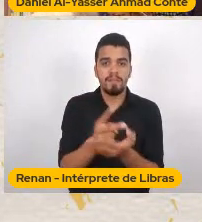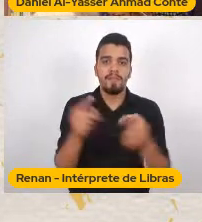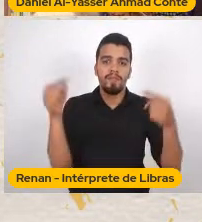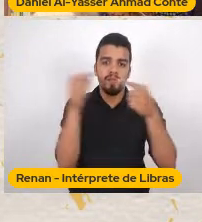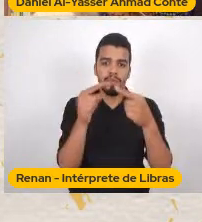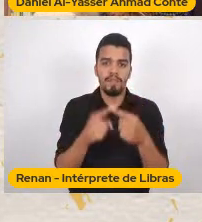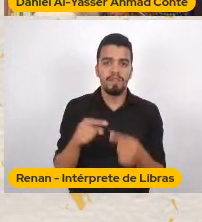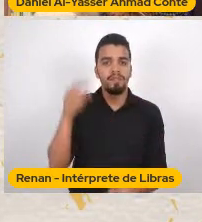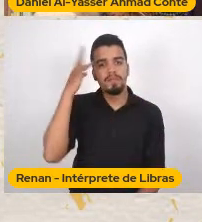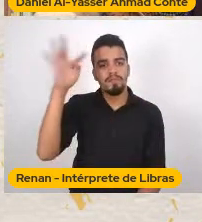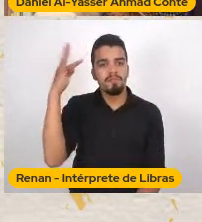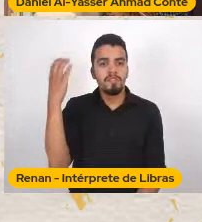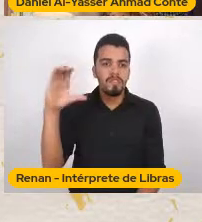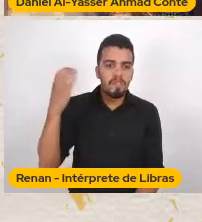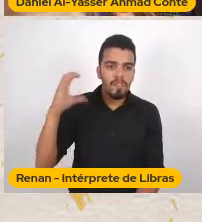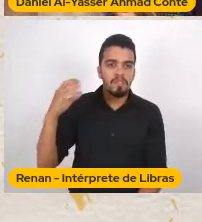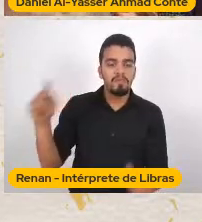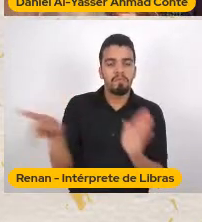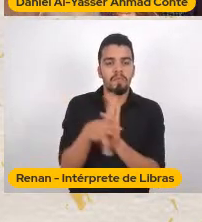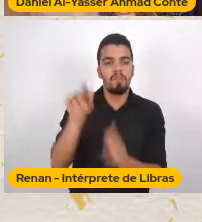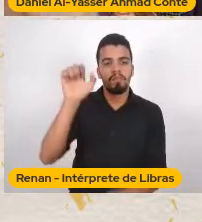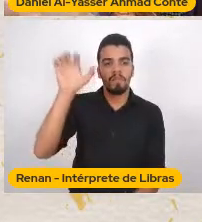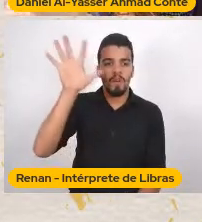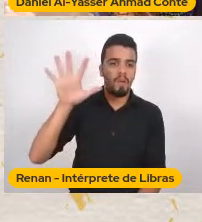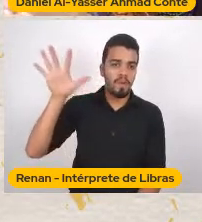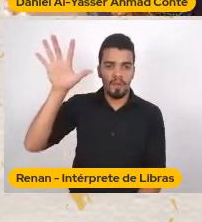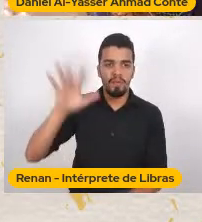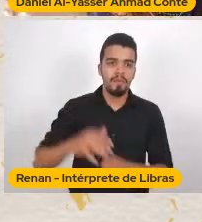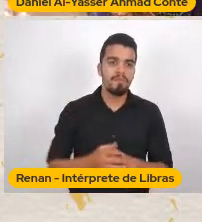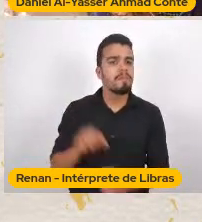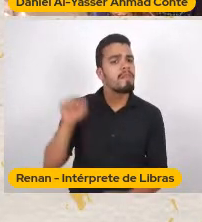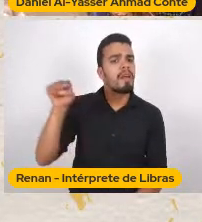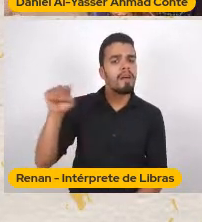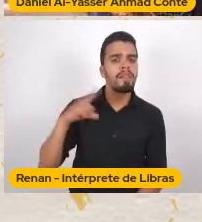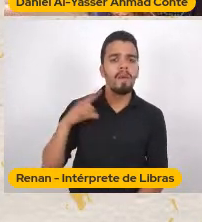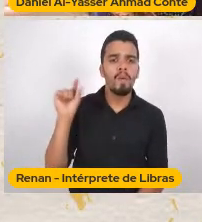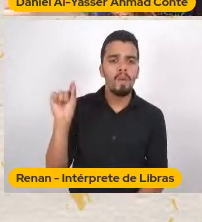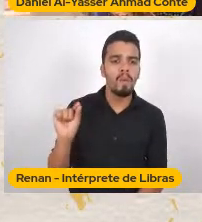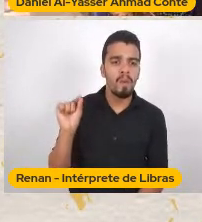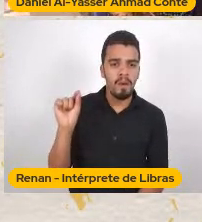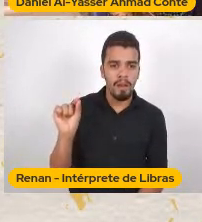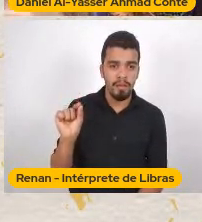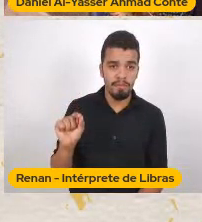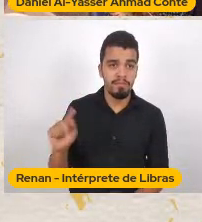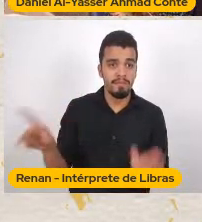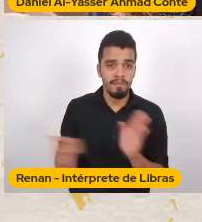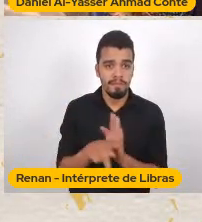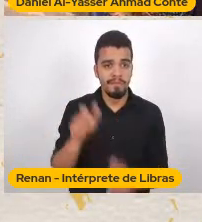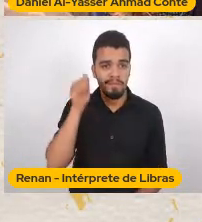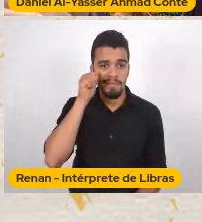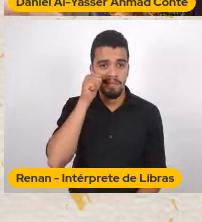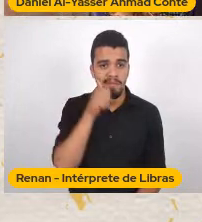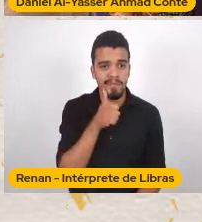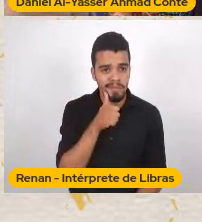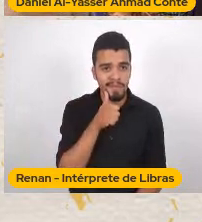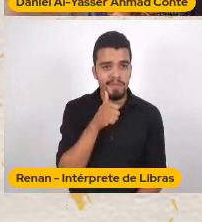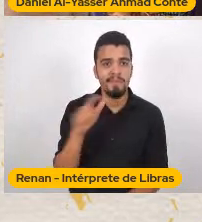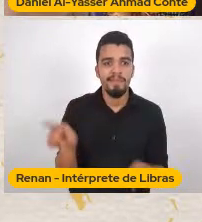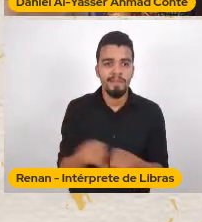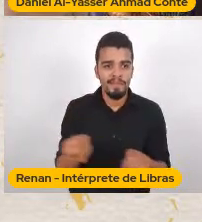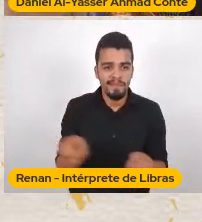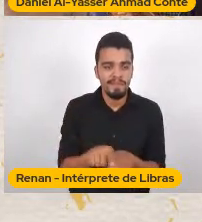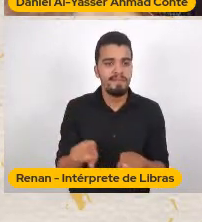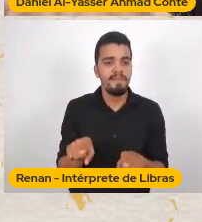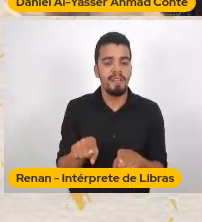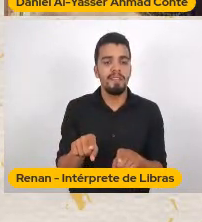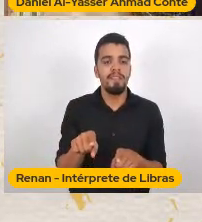Europeu A gente tem E lá o que Aparece Aparece A histeria feminina A patologização Da homossexualidade A inferiorização Do